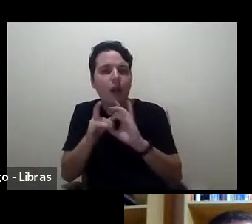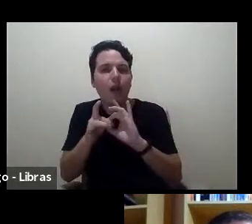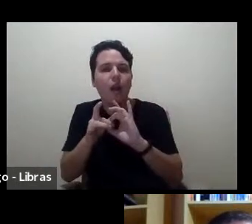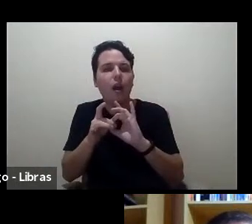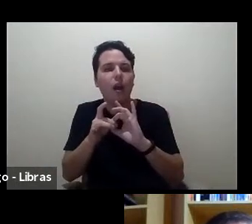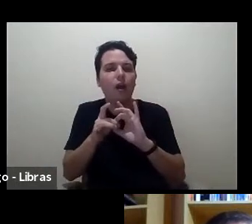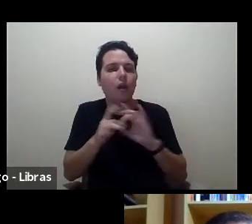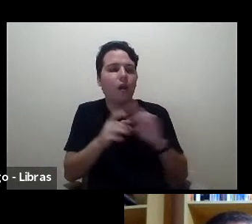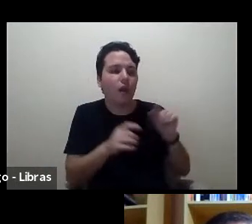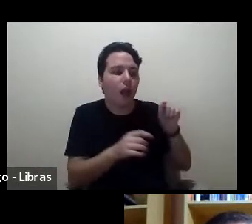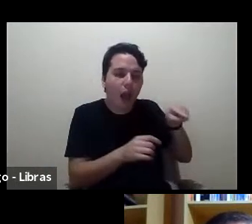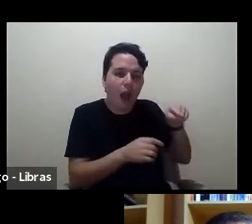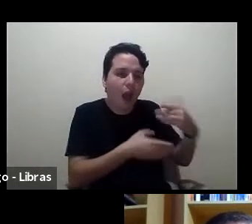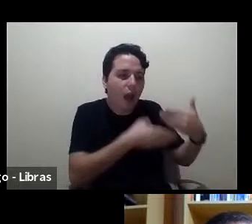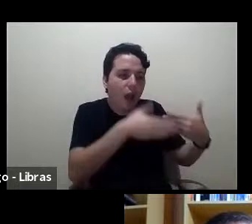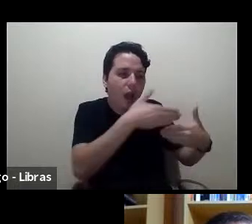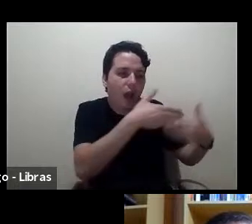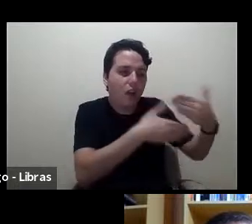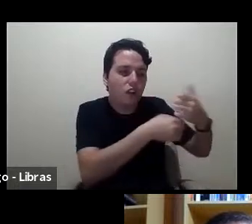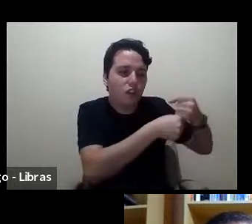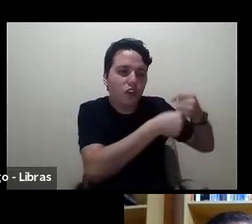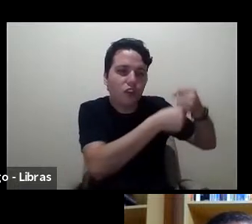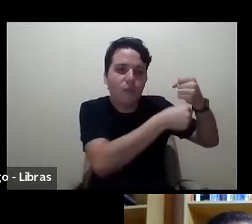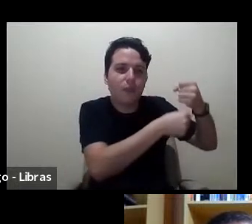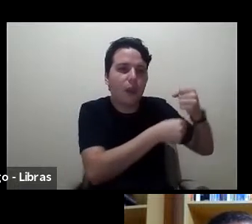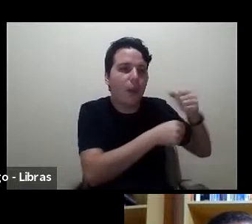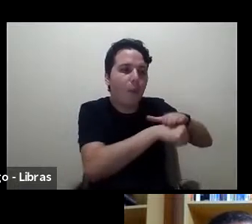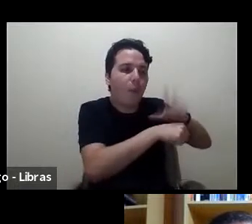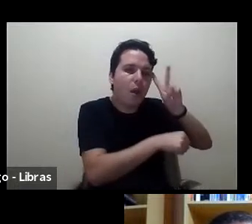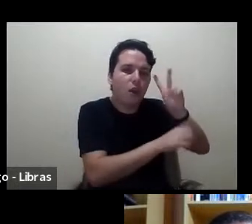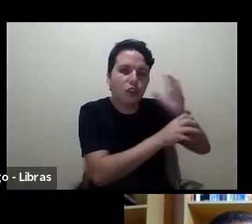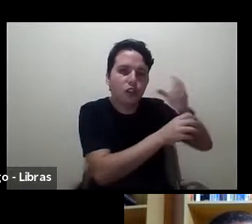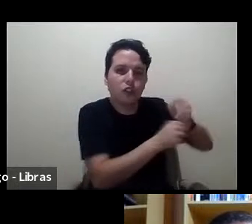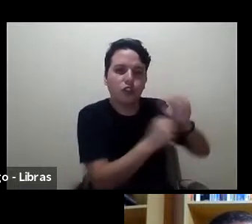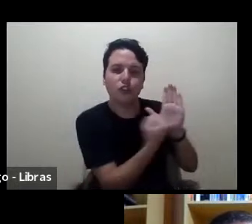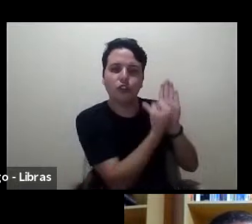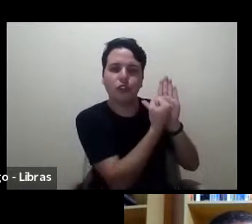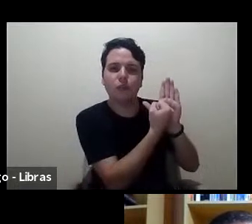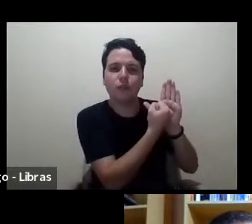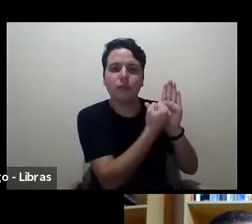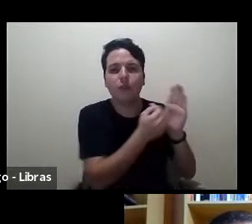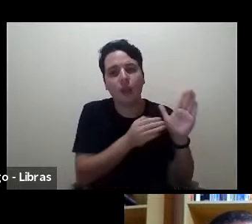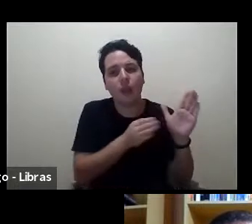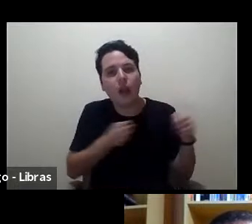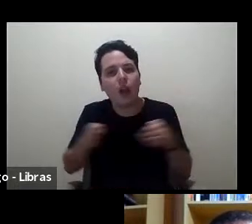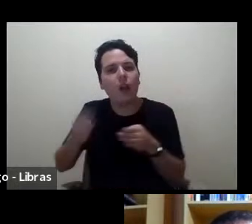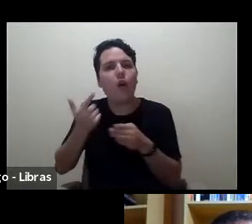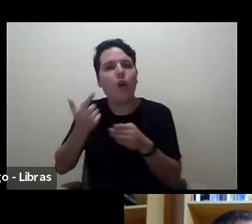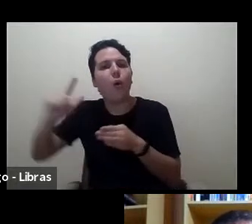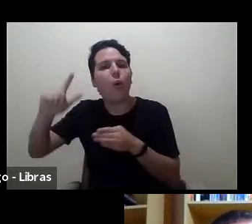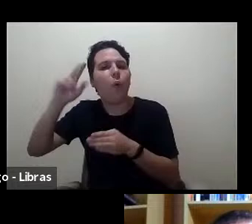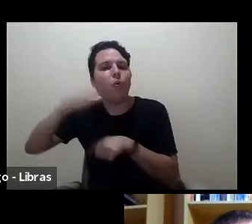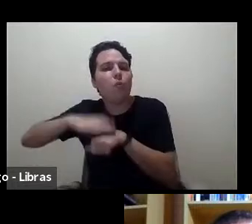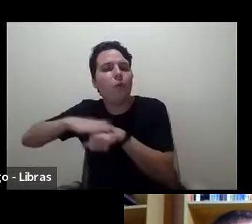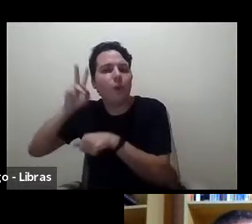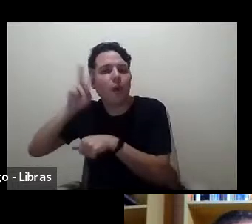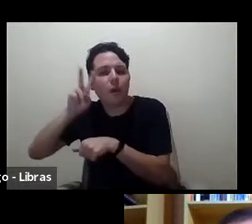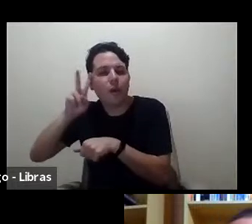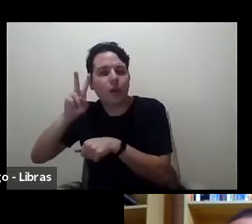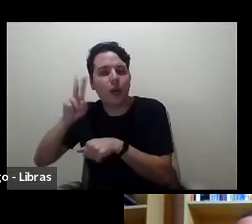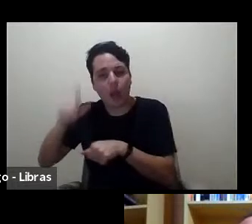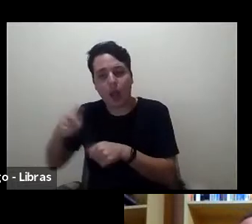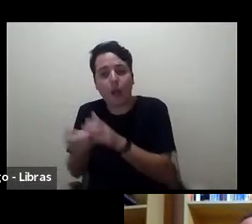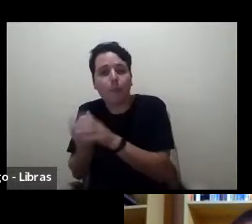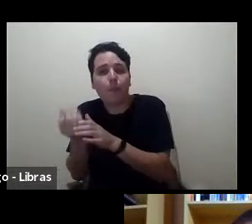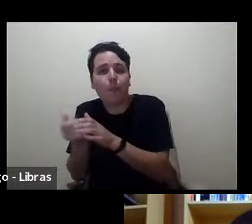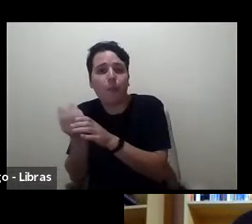construídas em um outro momento histórico para operar no nosso momento histórico, Ora, isso é produção de